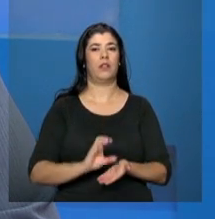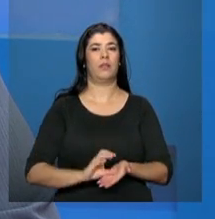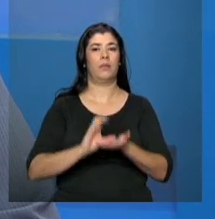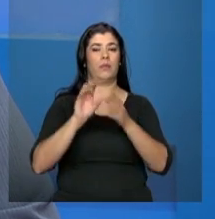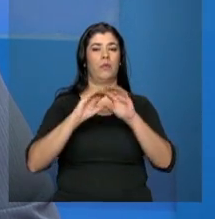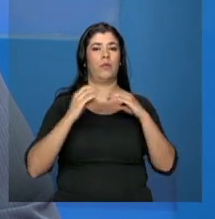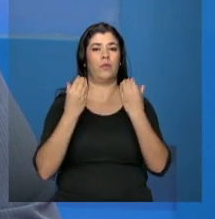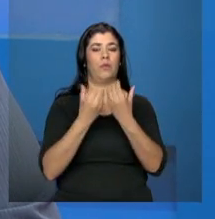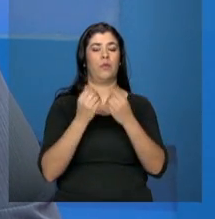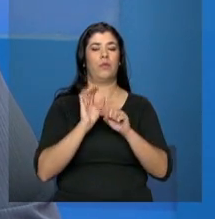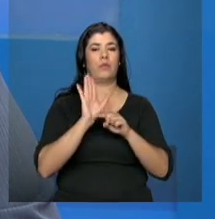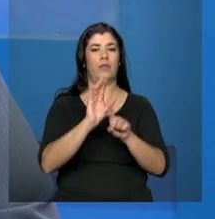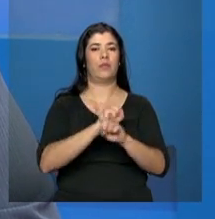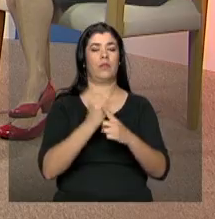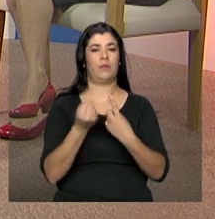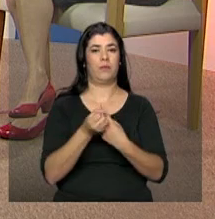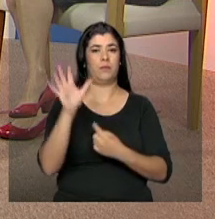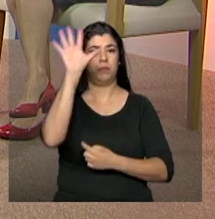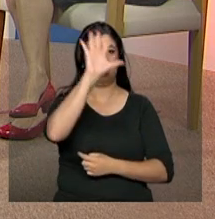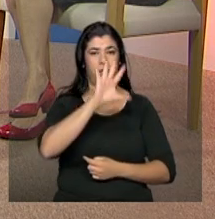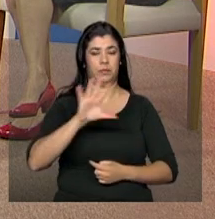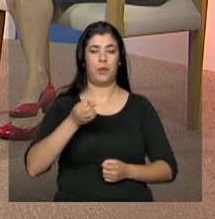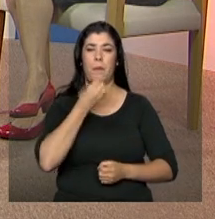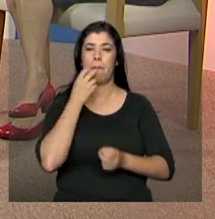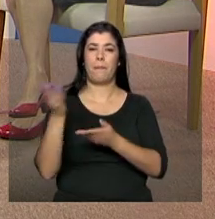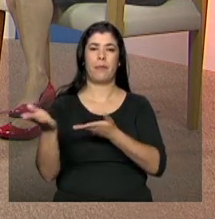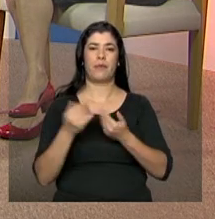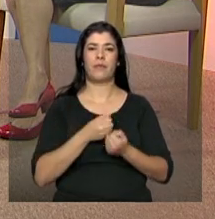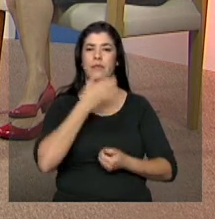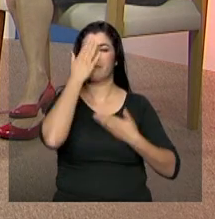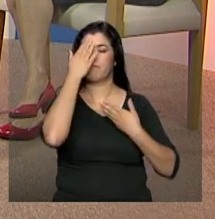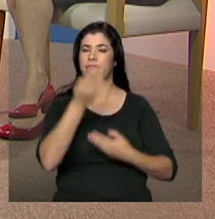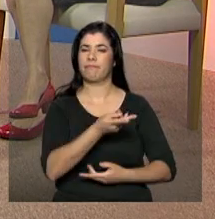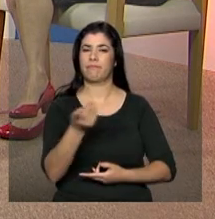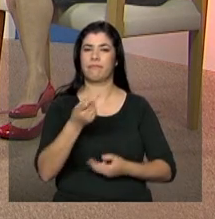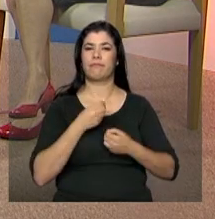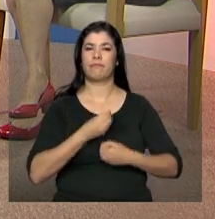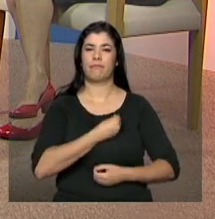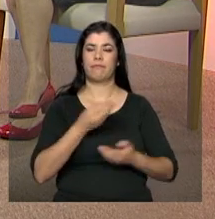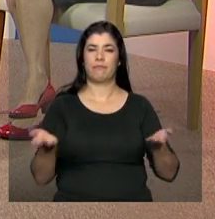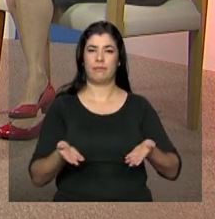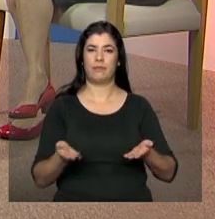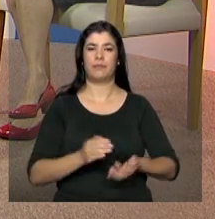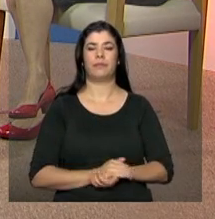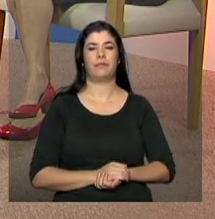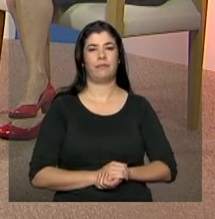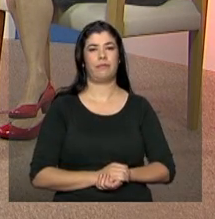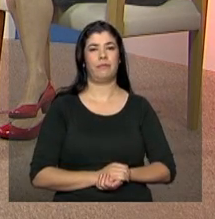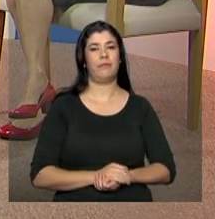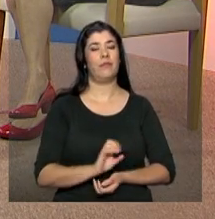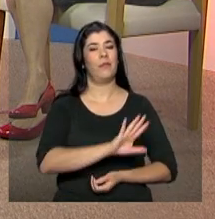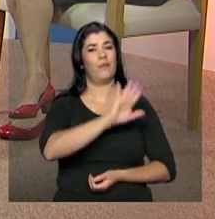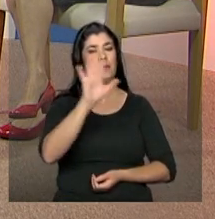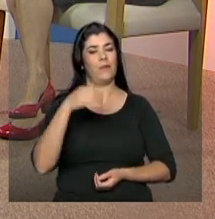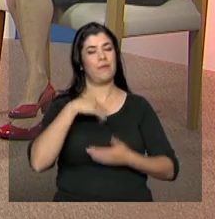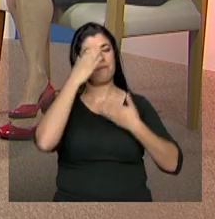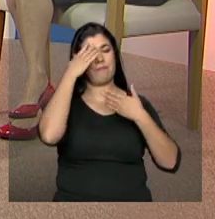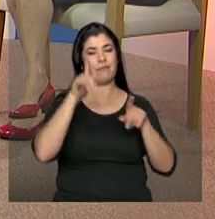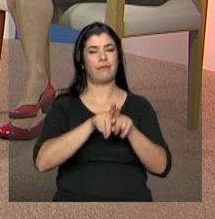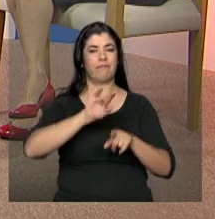de Assistência Social. Sejam bem-vindos. Muito obrigada pela presença dos dois. Olá, Lílian. Muito obrigada pela